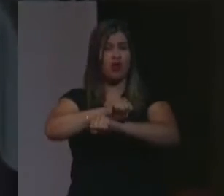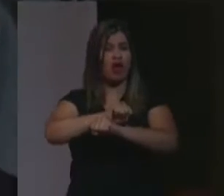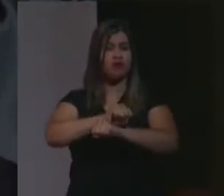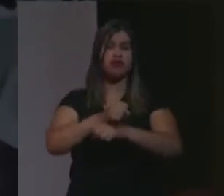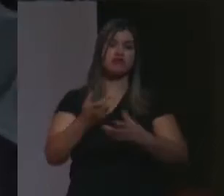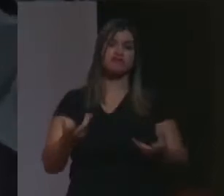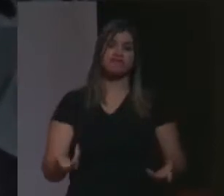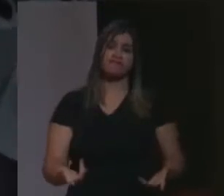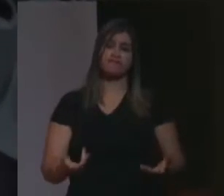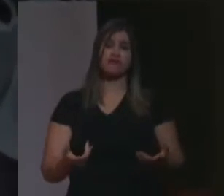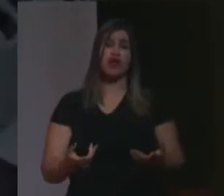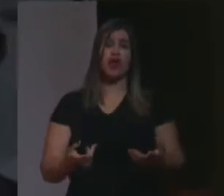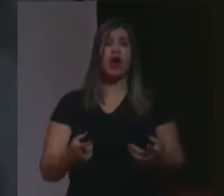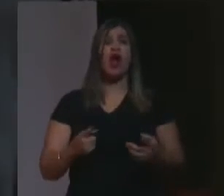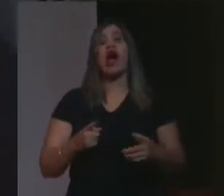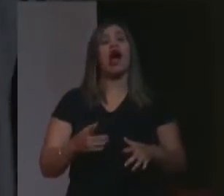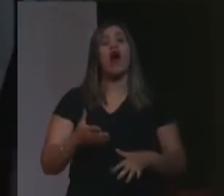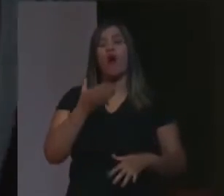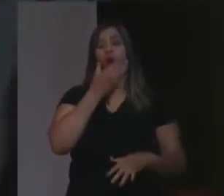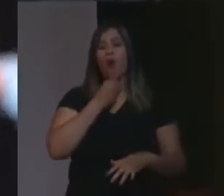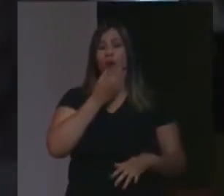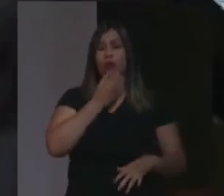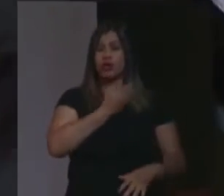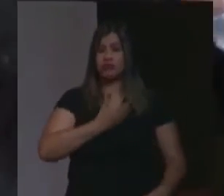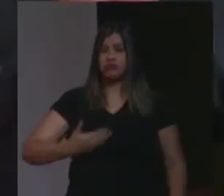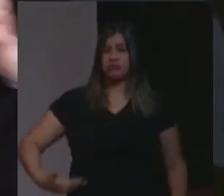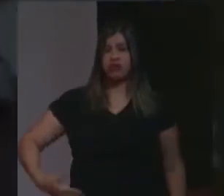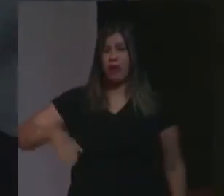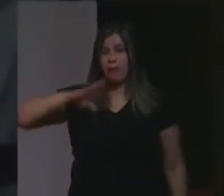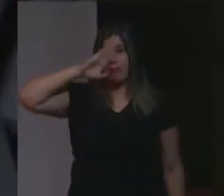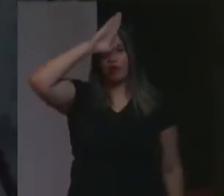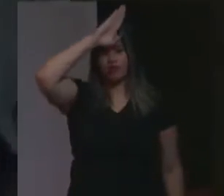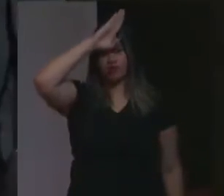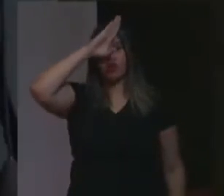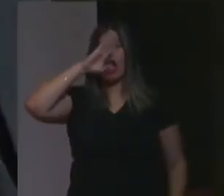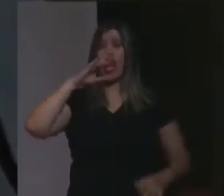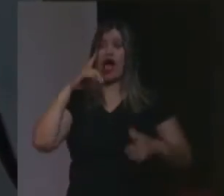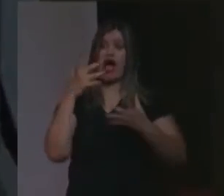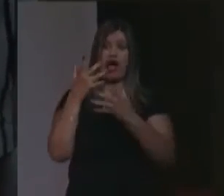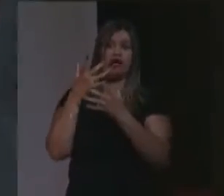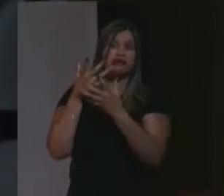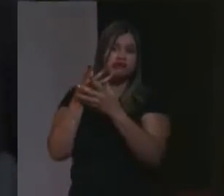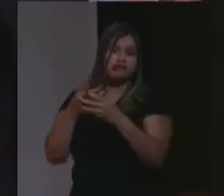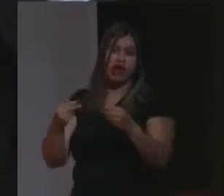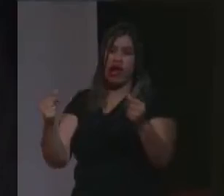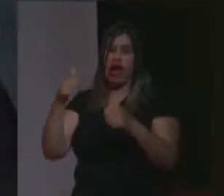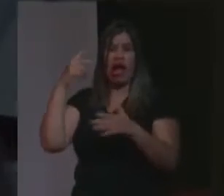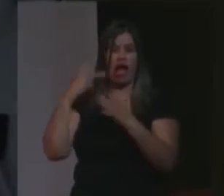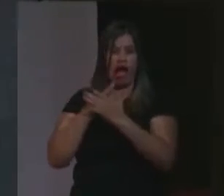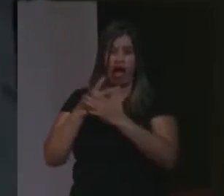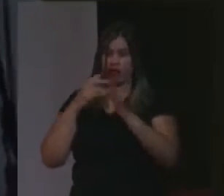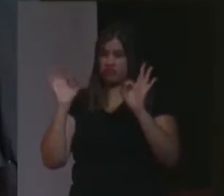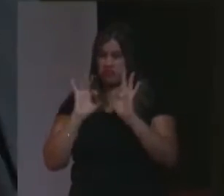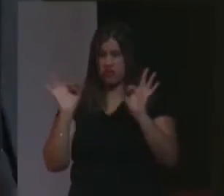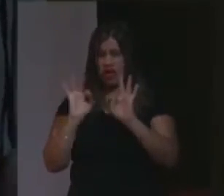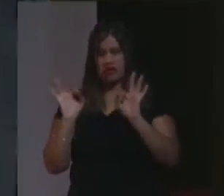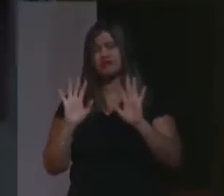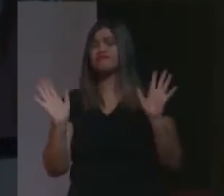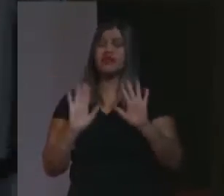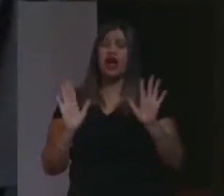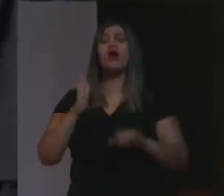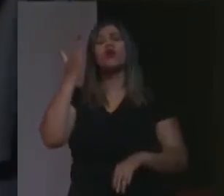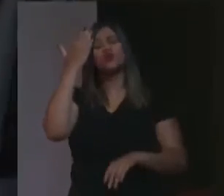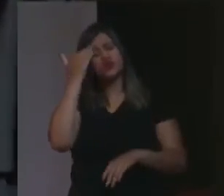Nós não estamos absorvendo o governo Bolsonaro desses fatos cometidos contra a população indígena.